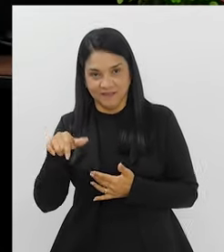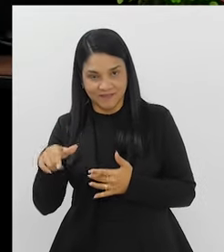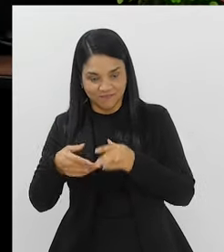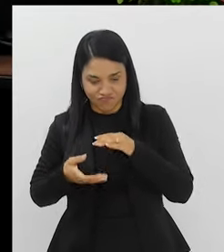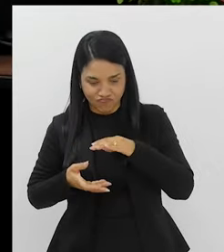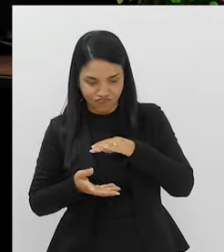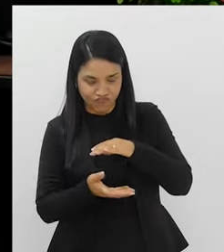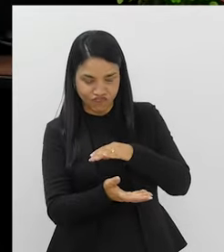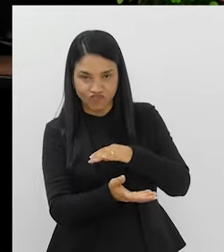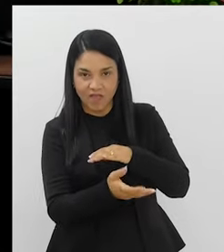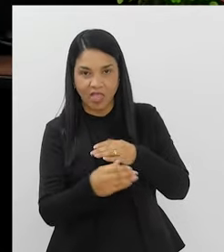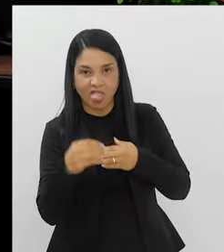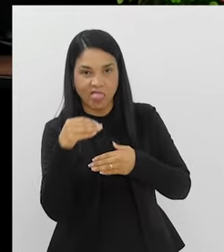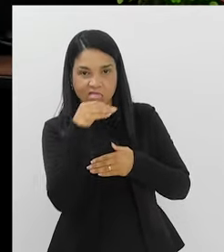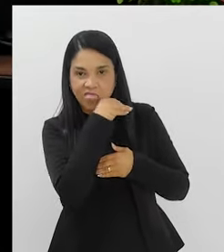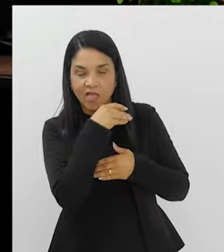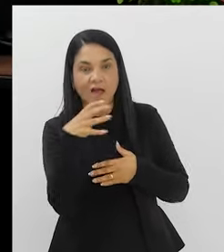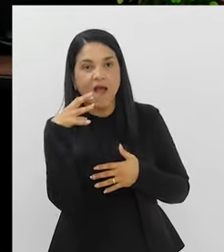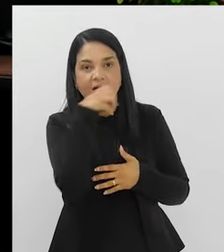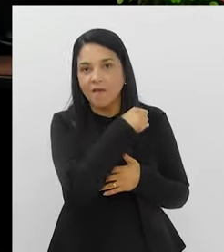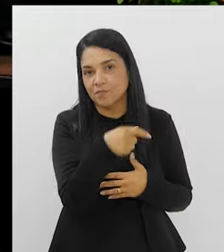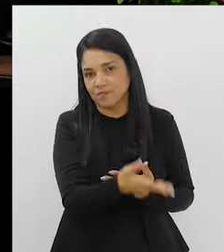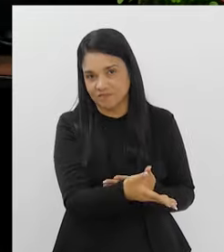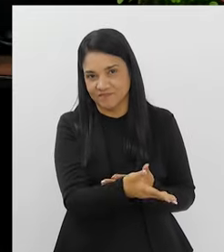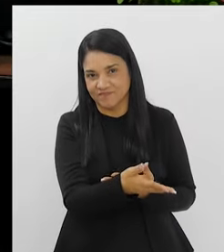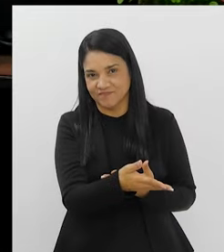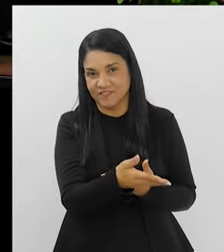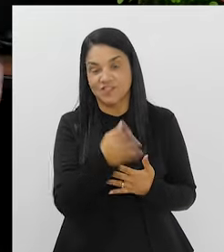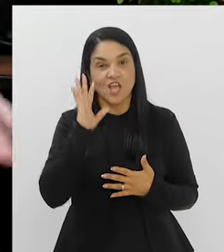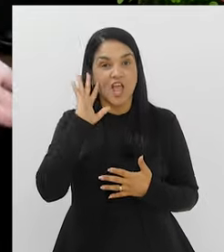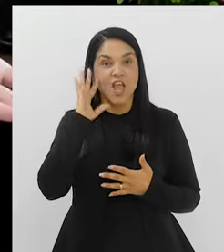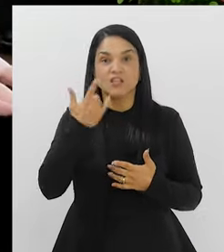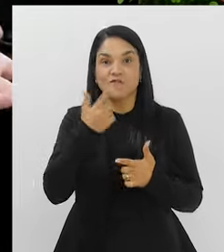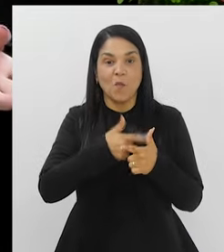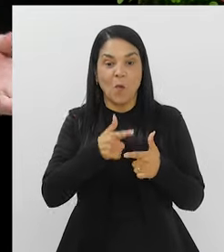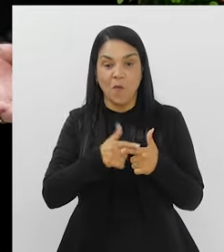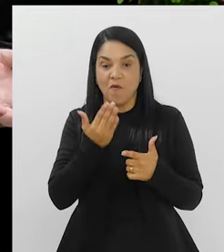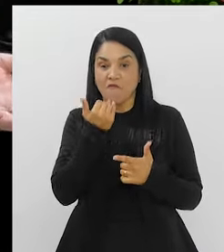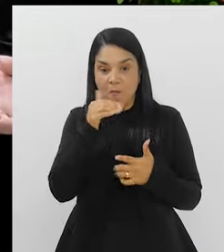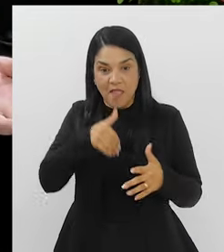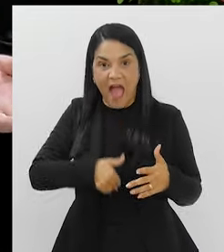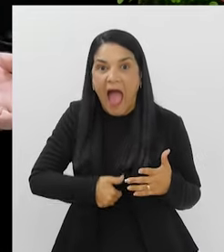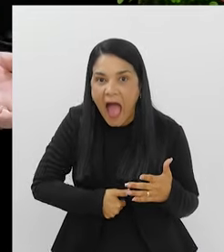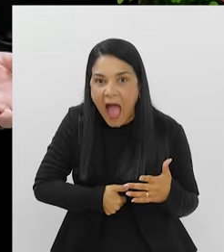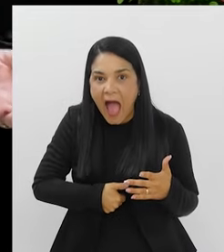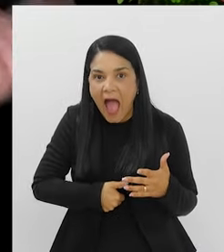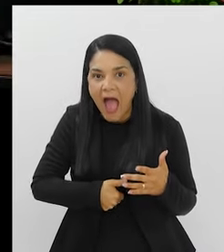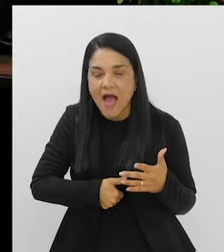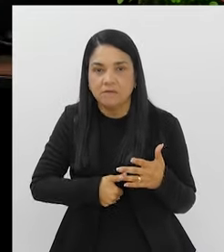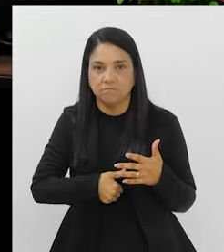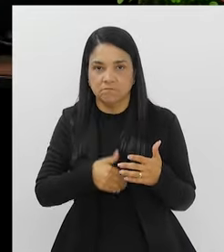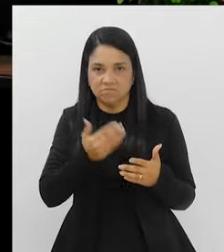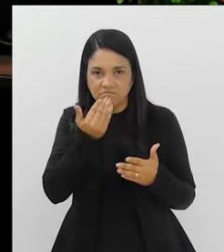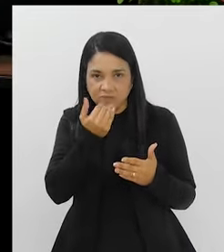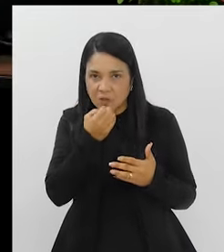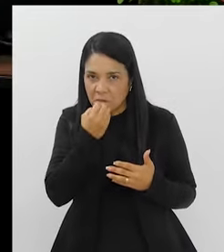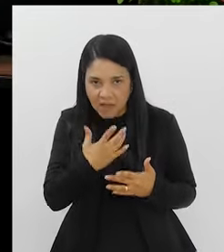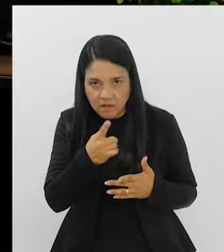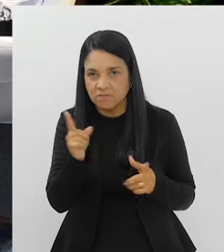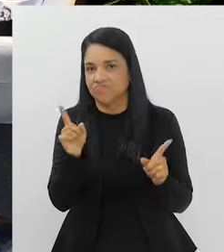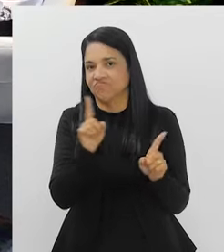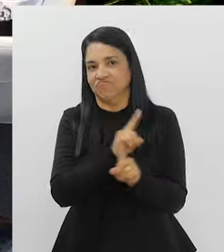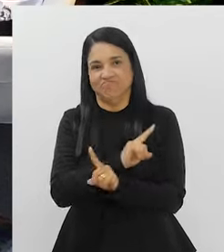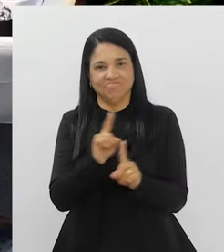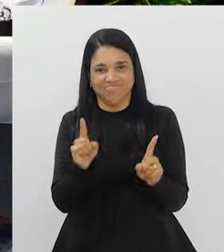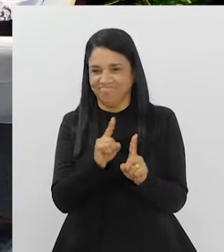É alimento. É alimento. Na verdade, a gente está querendo mesmo sanar a fome. Mas a gente não está se alimentando.